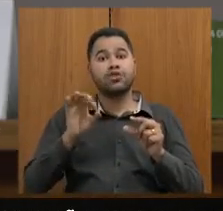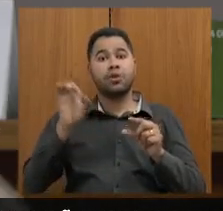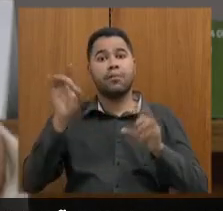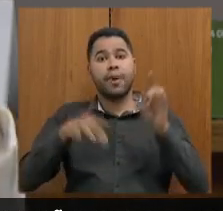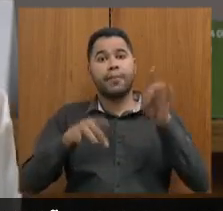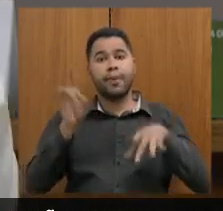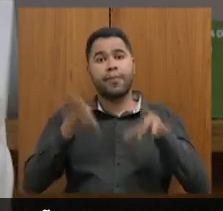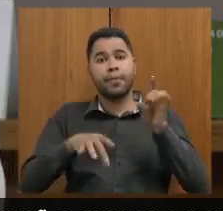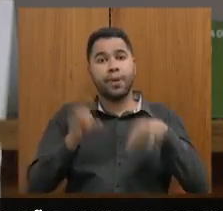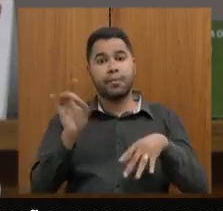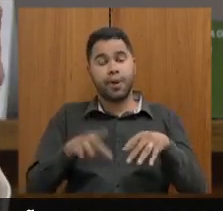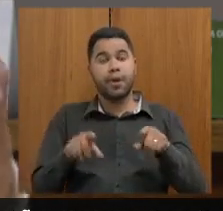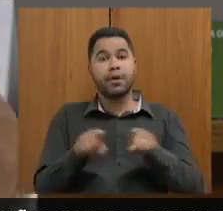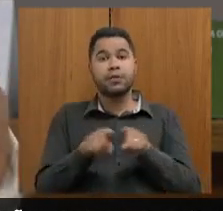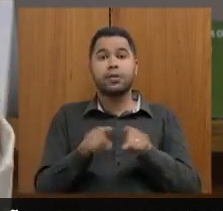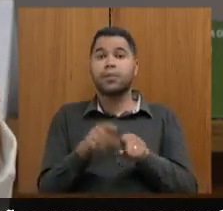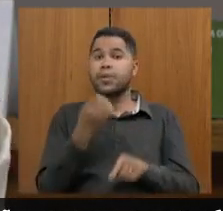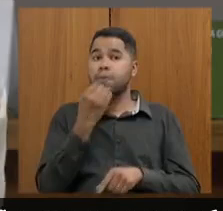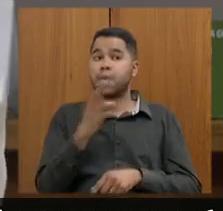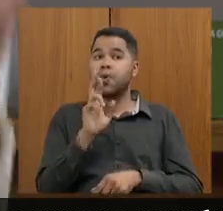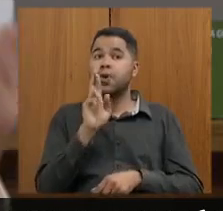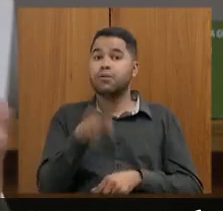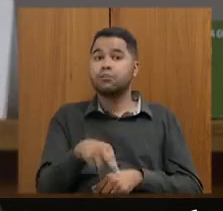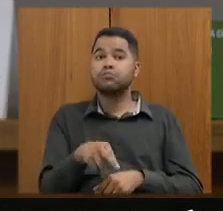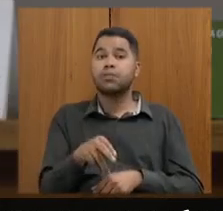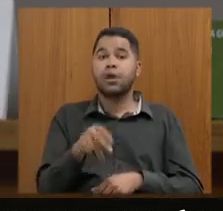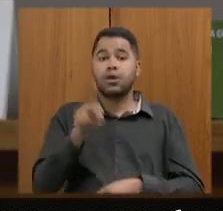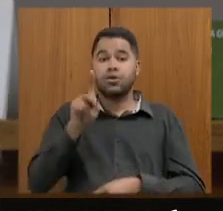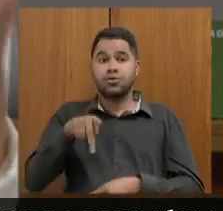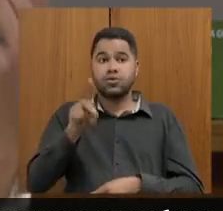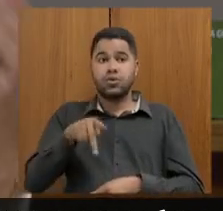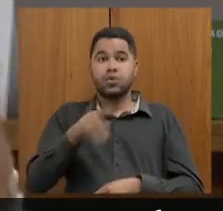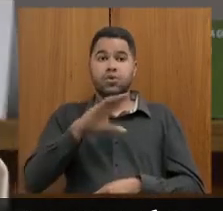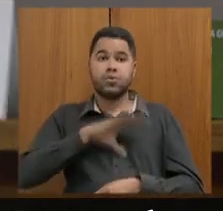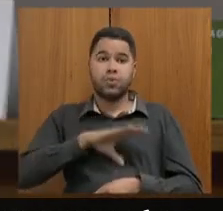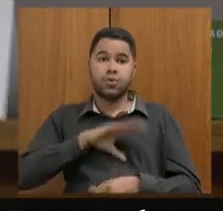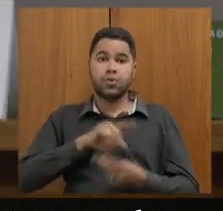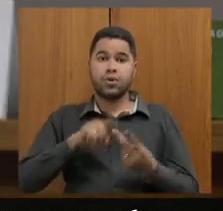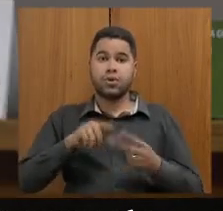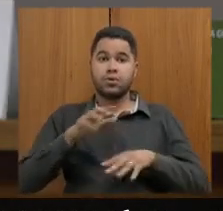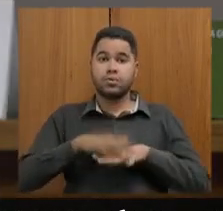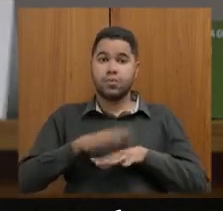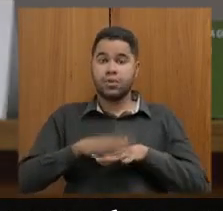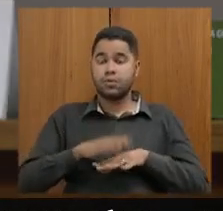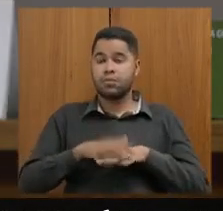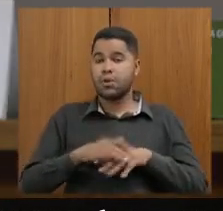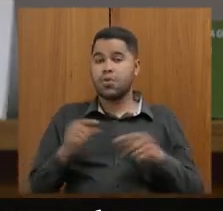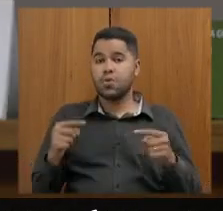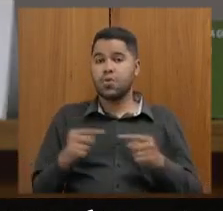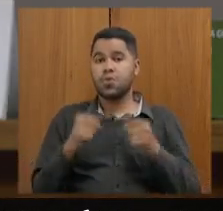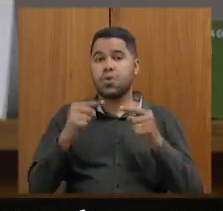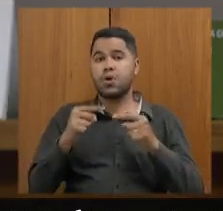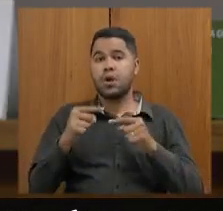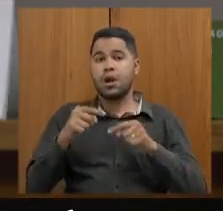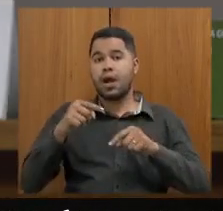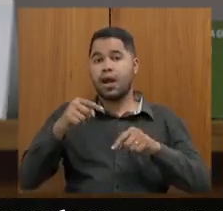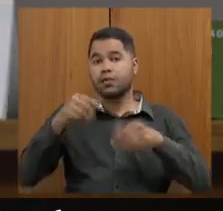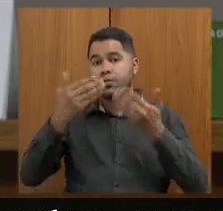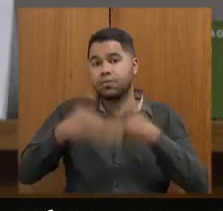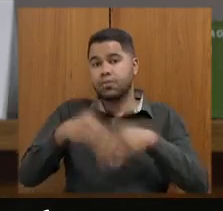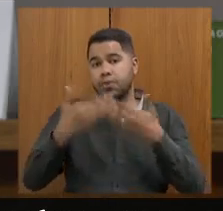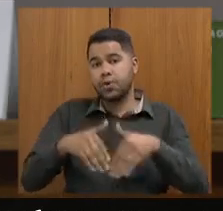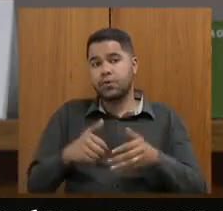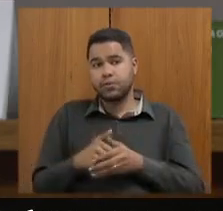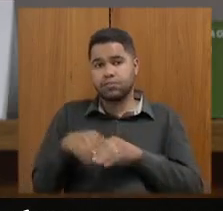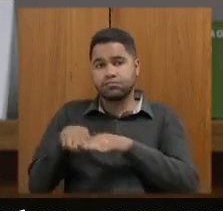taxas e também os bons resultados relacionados às notas de português e matemática no que se refere às avaliações padronizadas